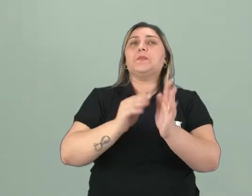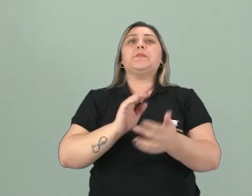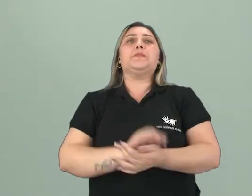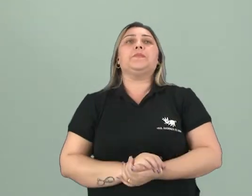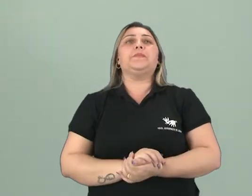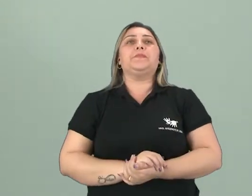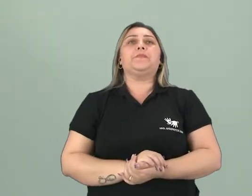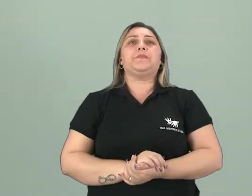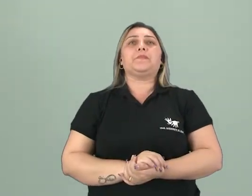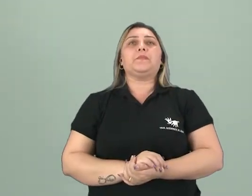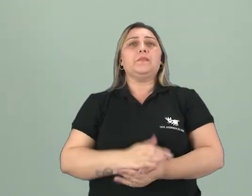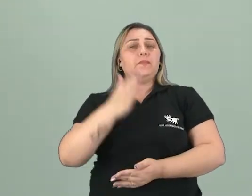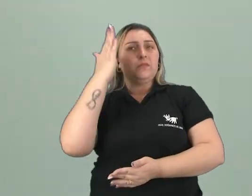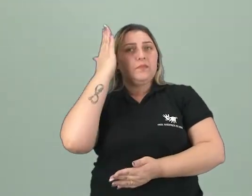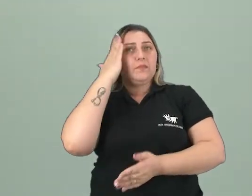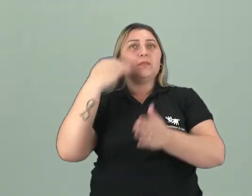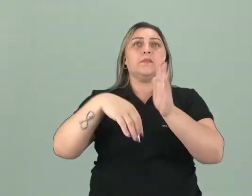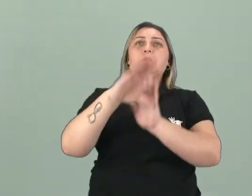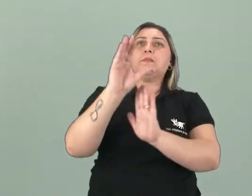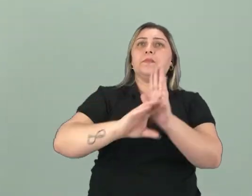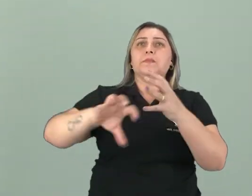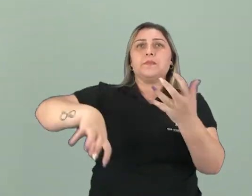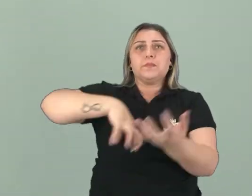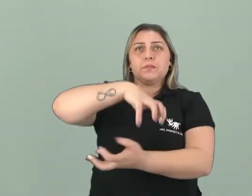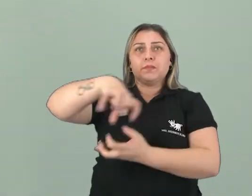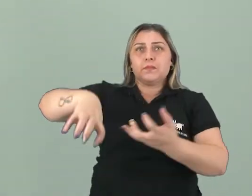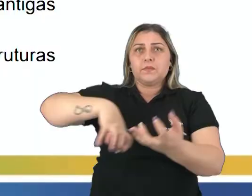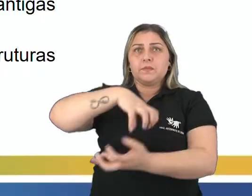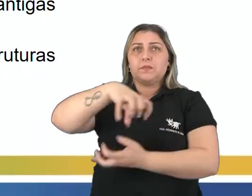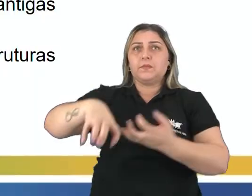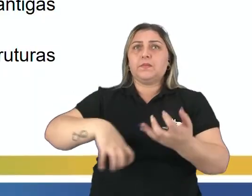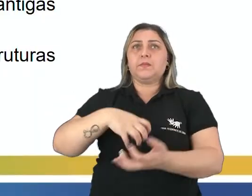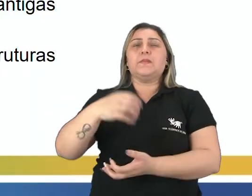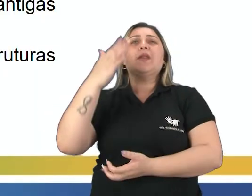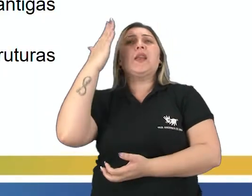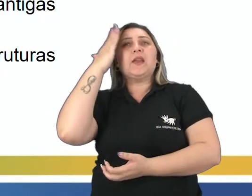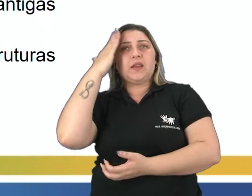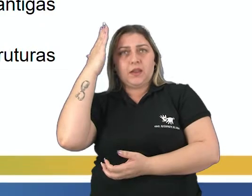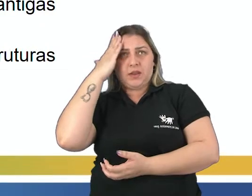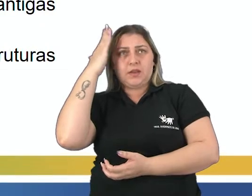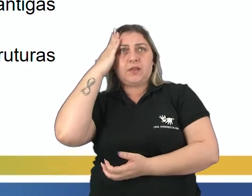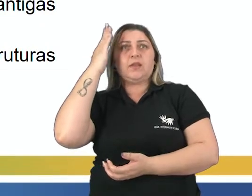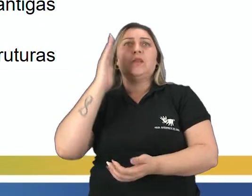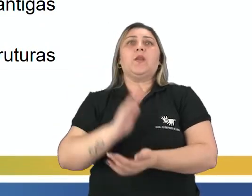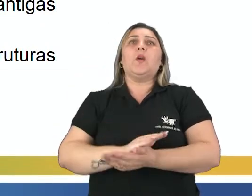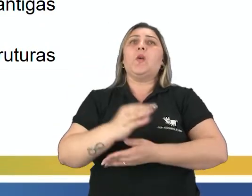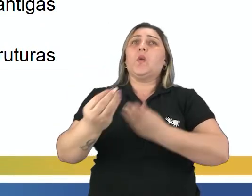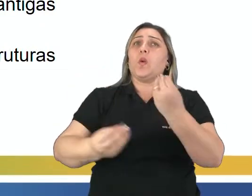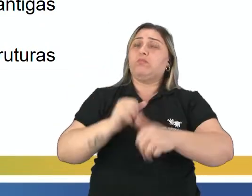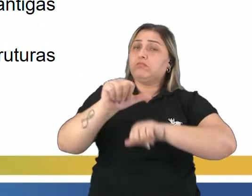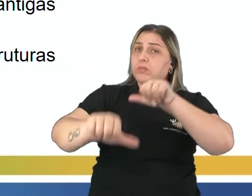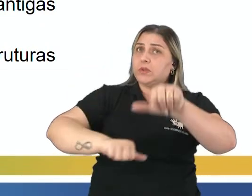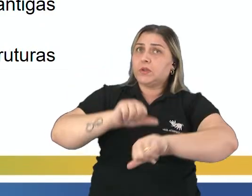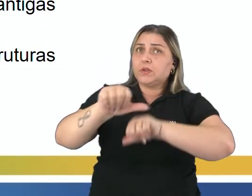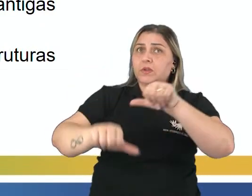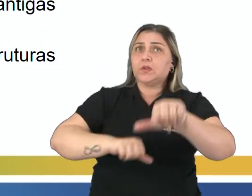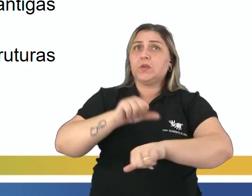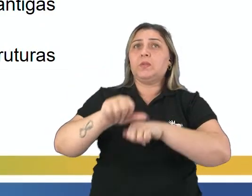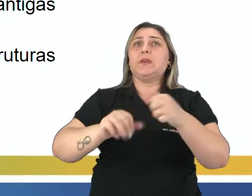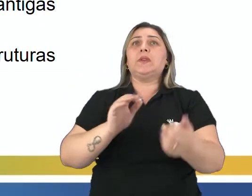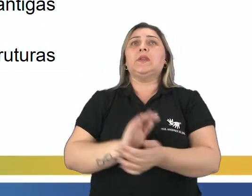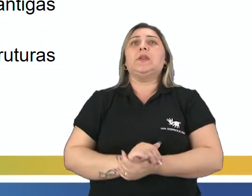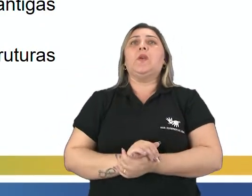conteúdo. Observem aí. Sabendo que o conceito de Revolução é entendido comumente como uma